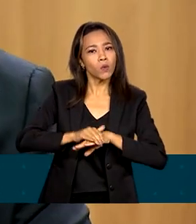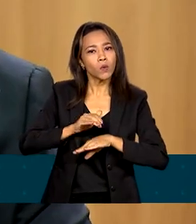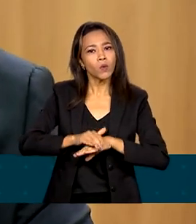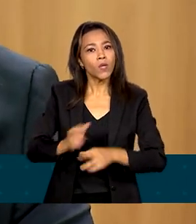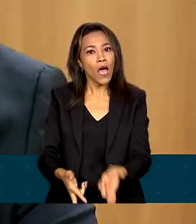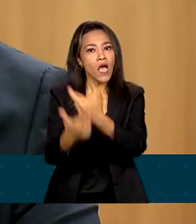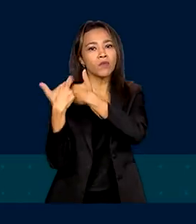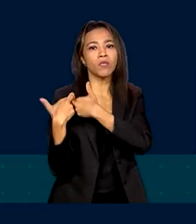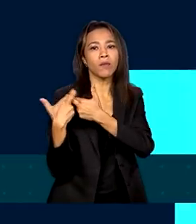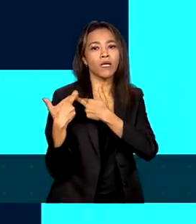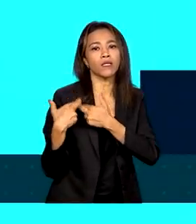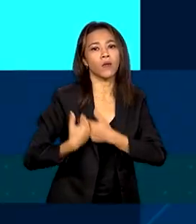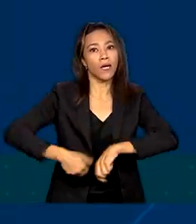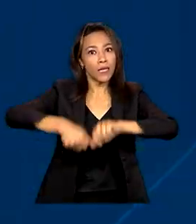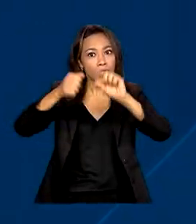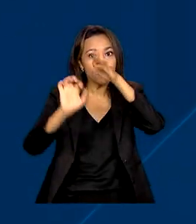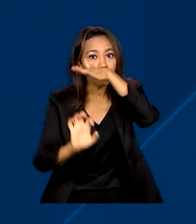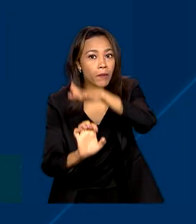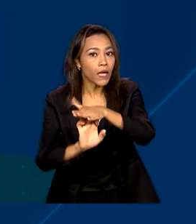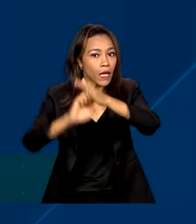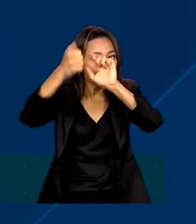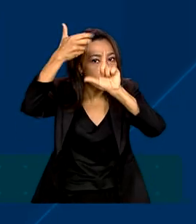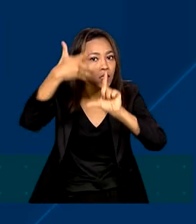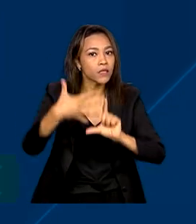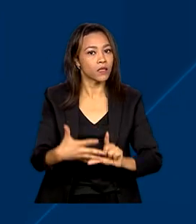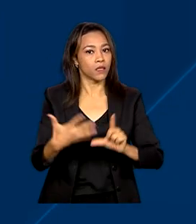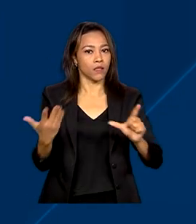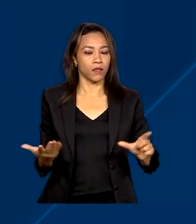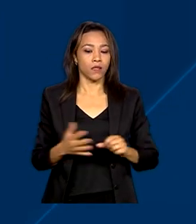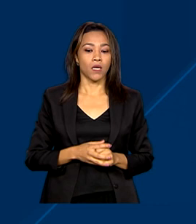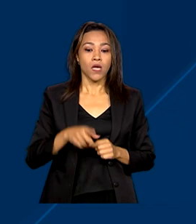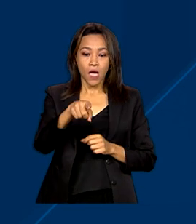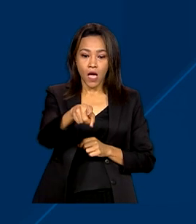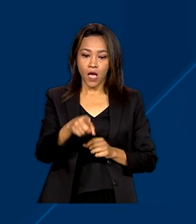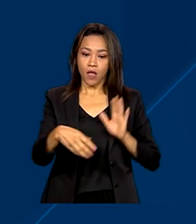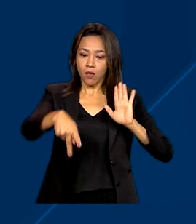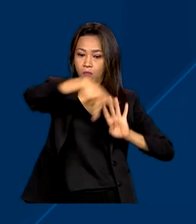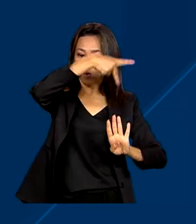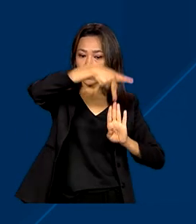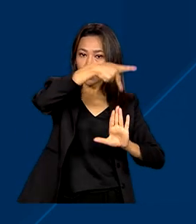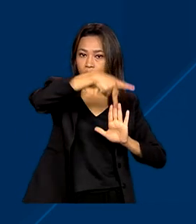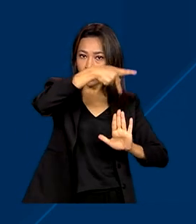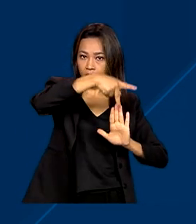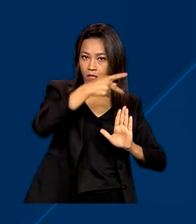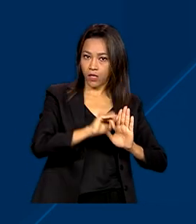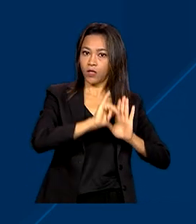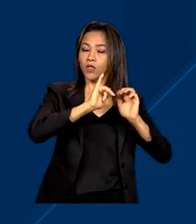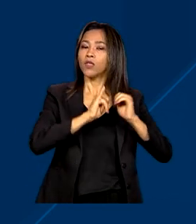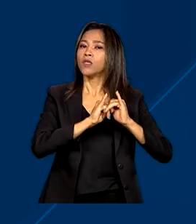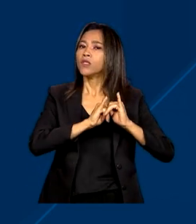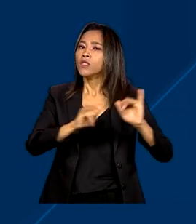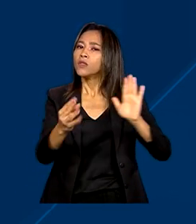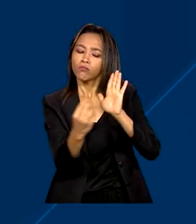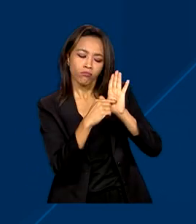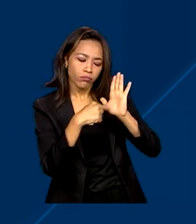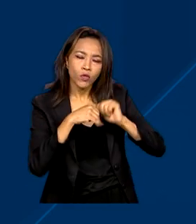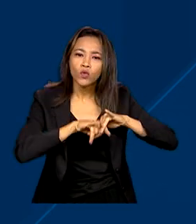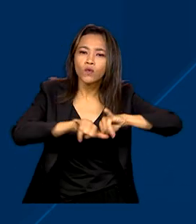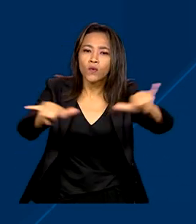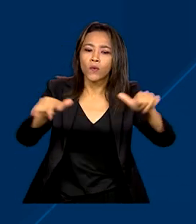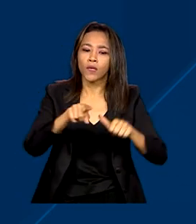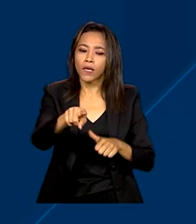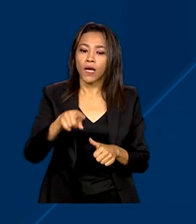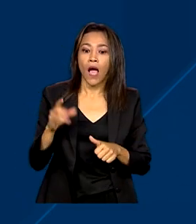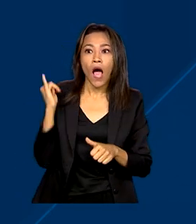empresas. A portaria determina que as próprias redes sociais avaliem e informem os riscos de acesso de